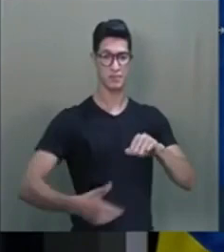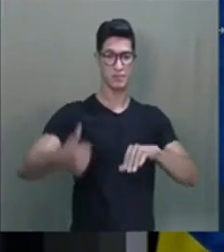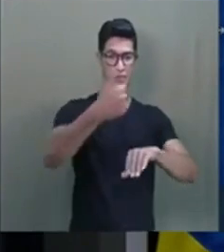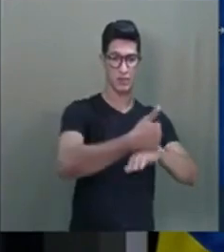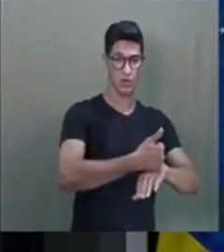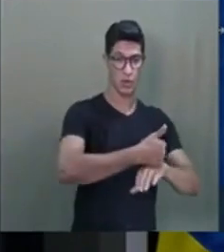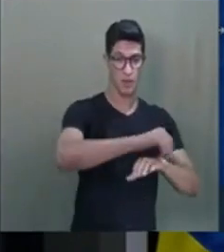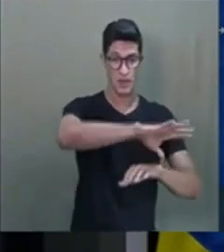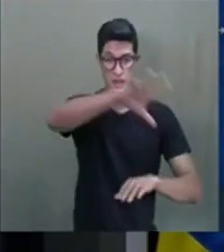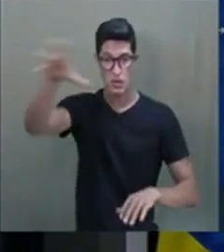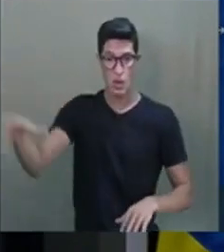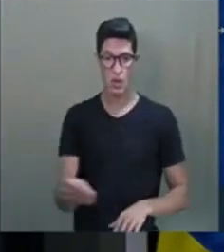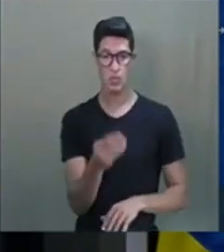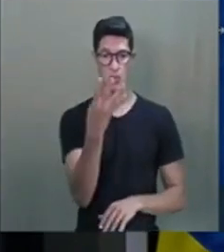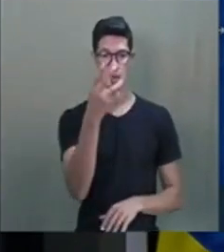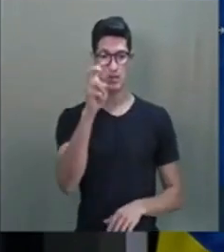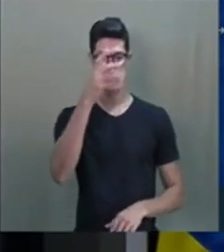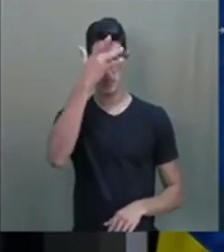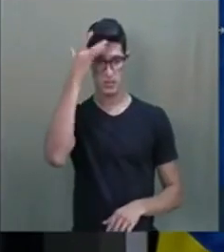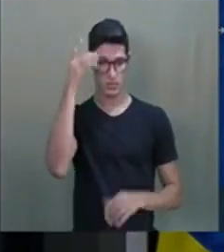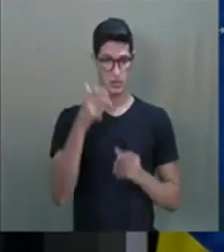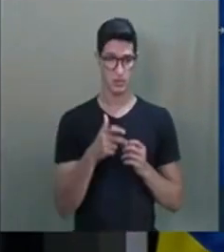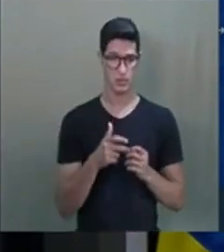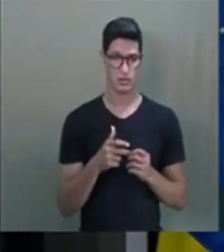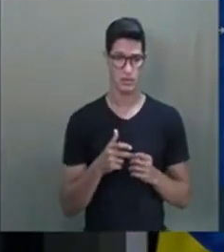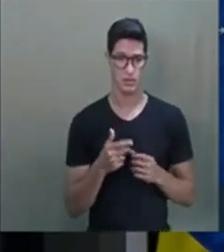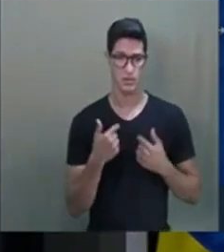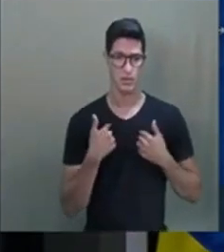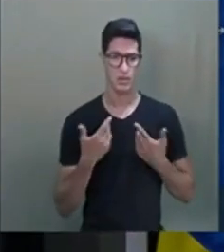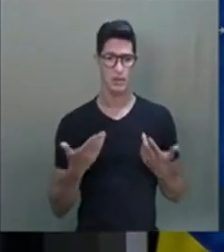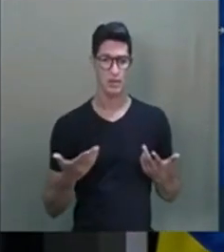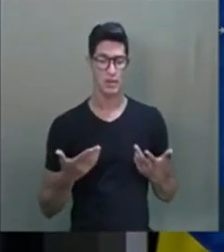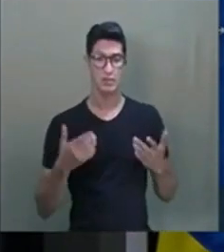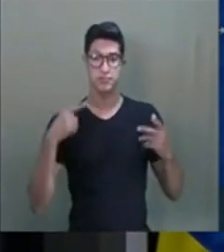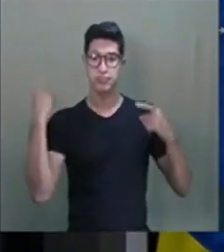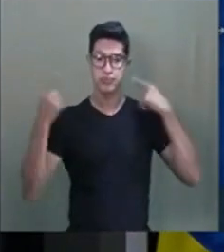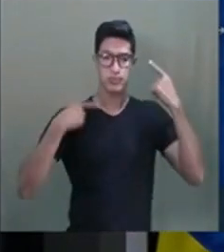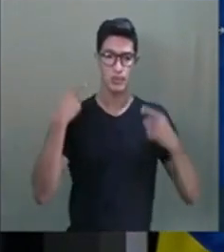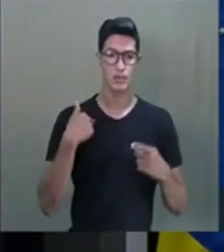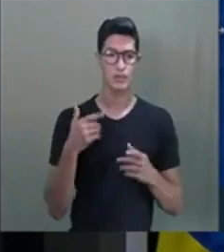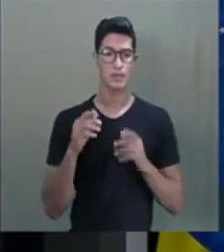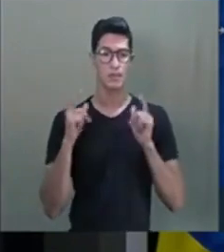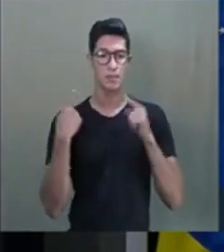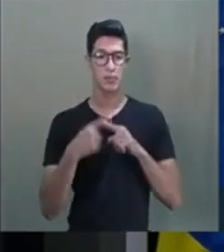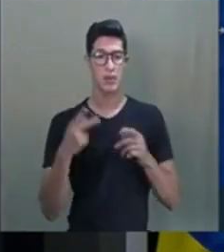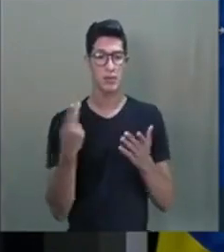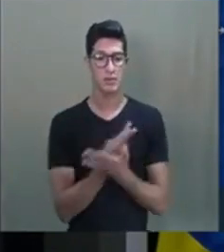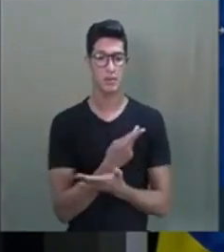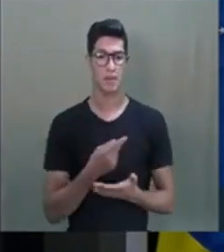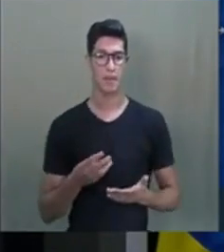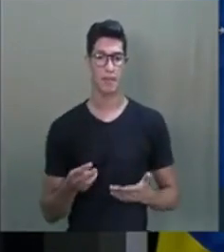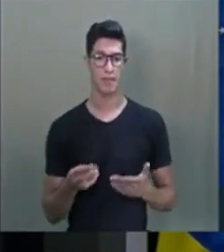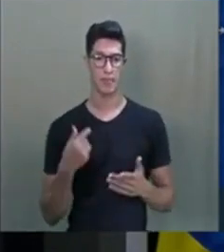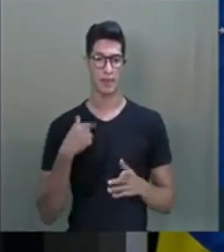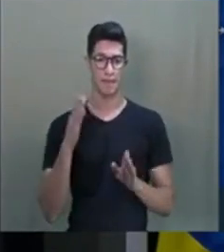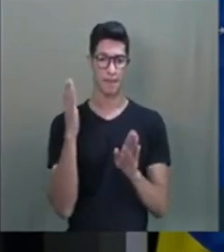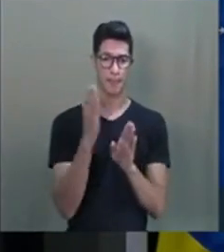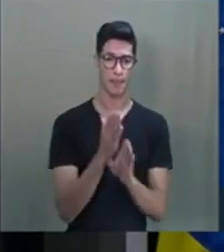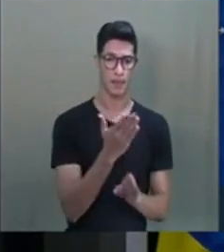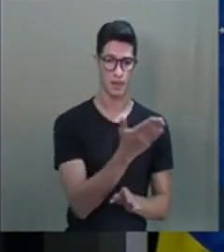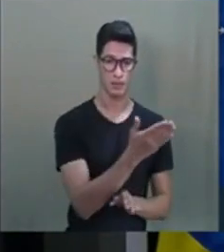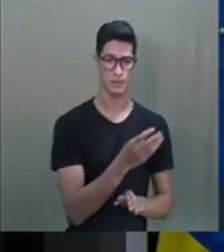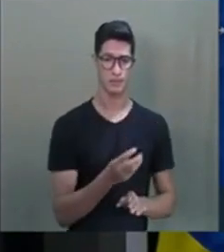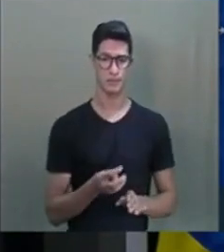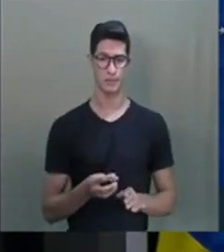e deu um golpe em todo mundo, 45 pessoas. E eu fiquei assim, transtornada, porque eu falei, poxa, por que isso aconteceu? E eu encontrei com ele,